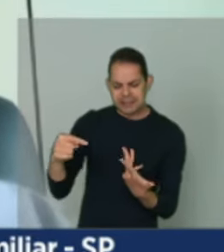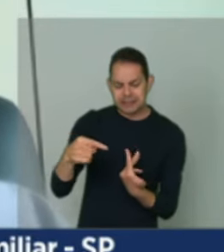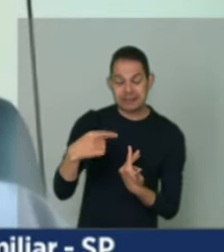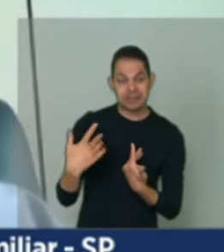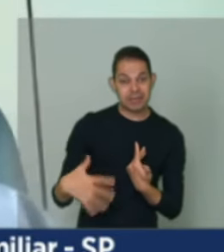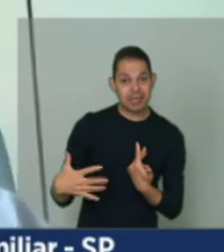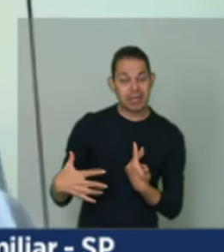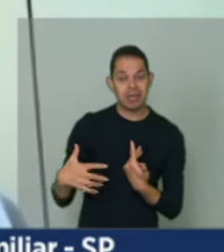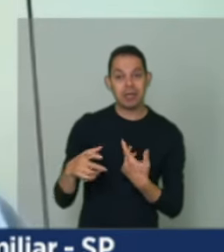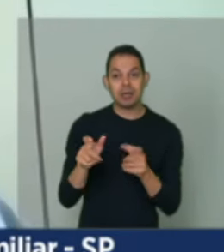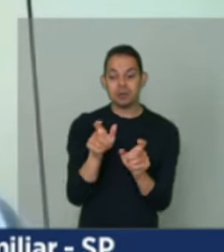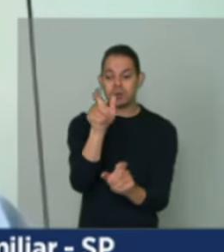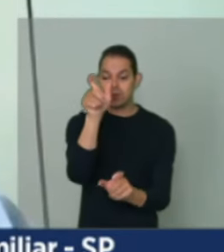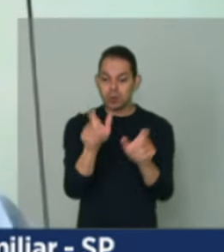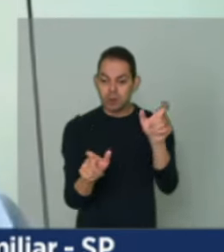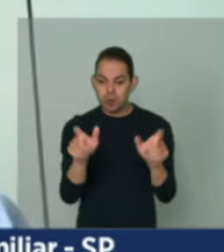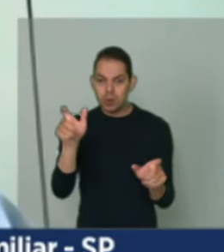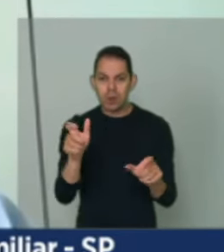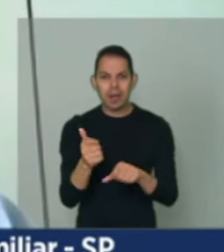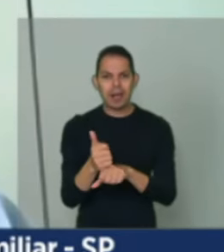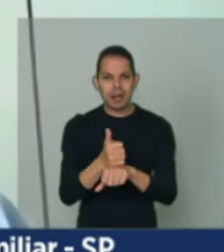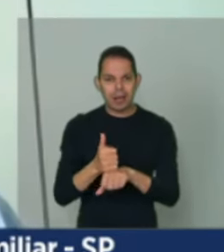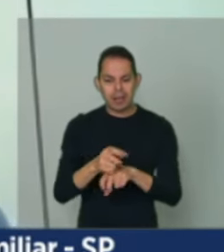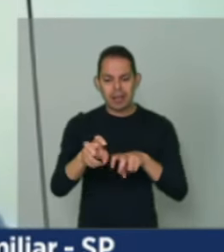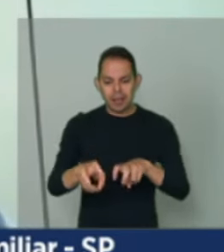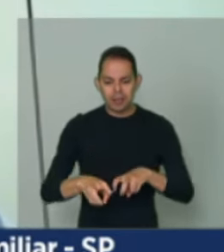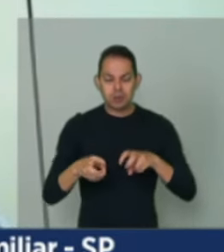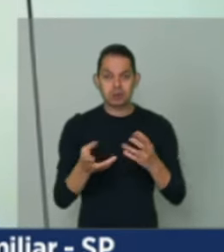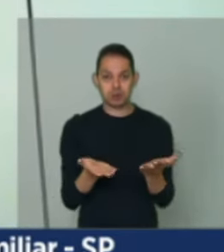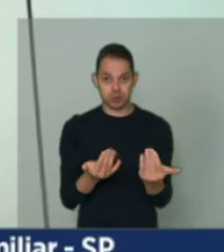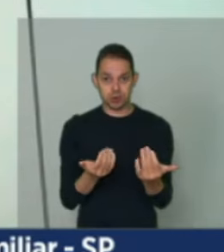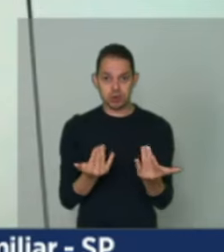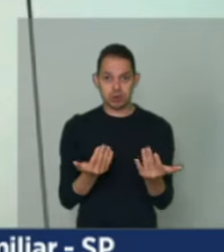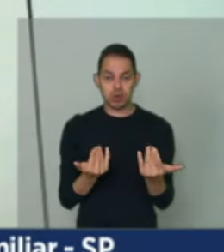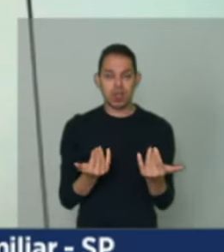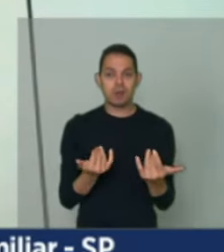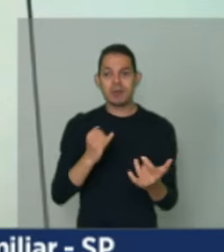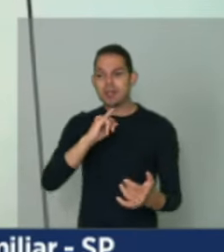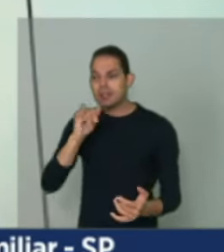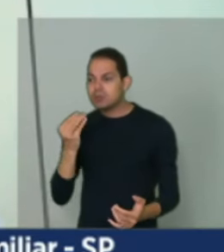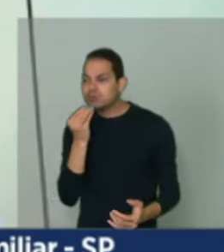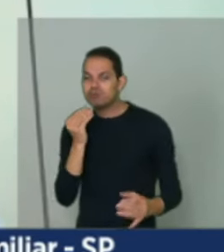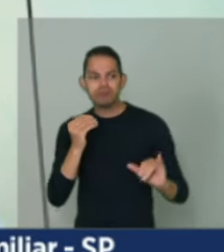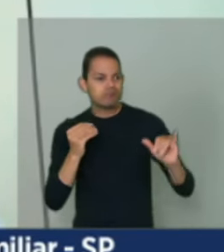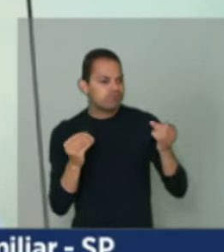agricultores jovens vão buscar outras oportunidades,